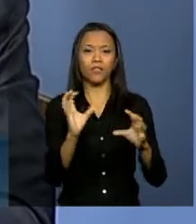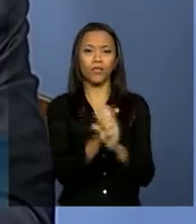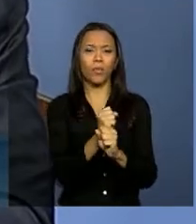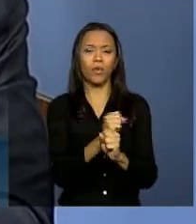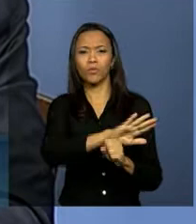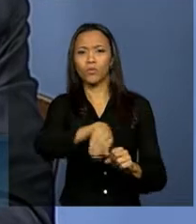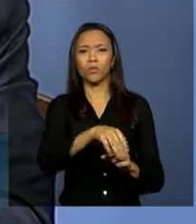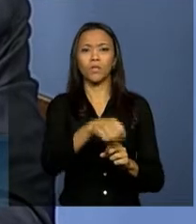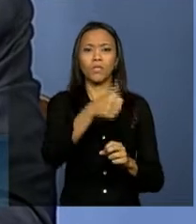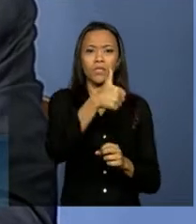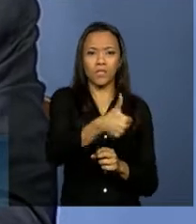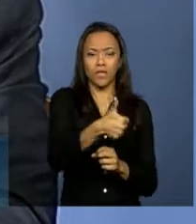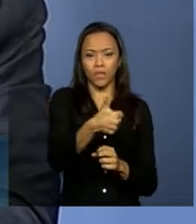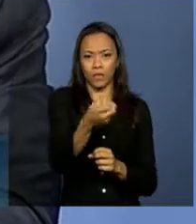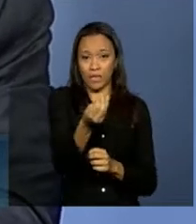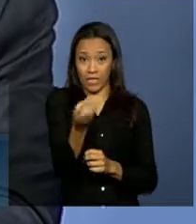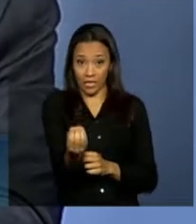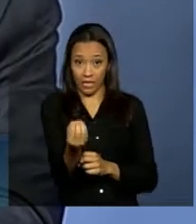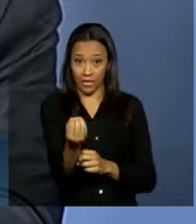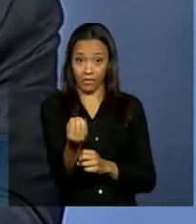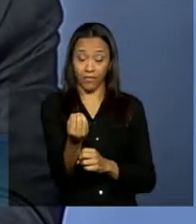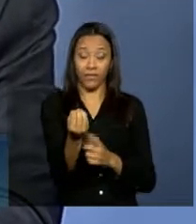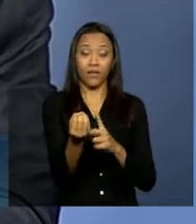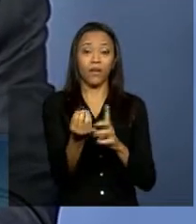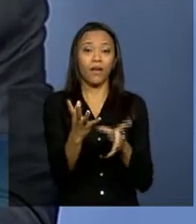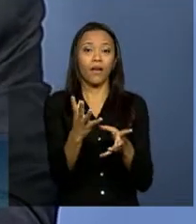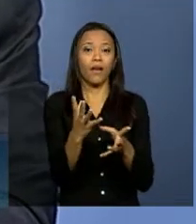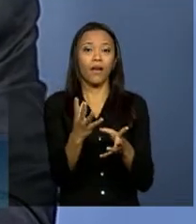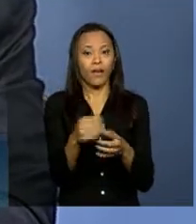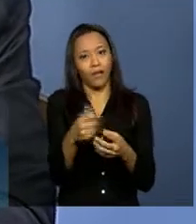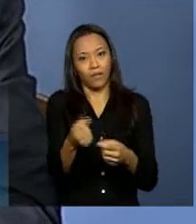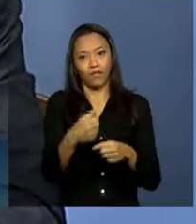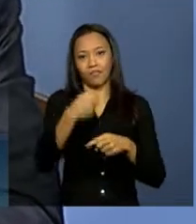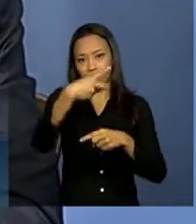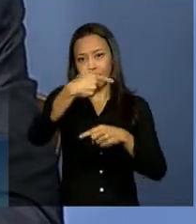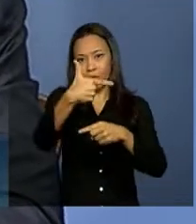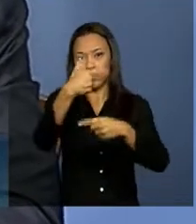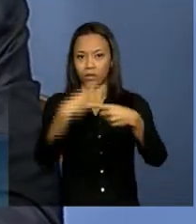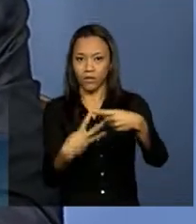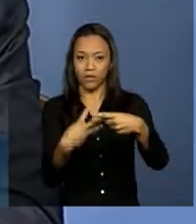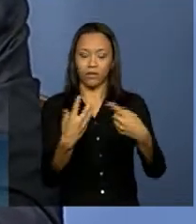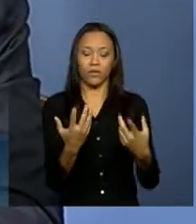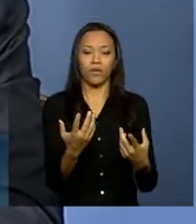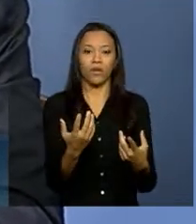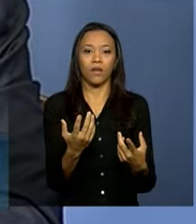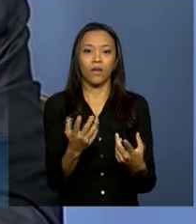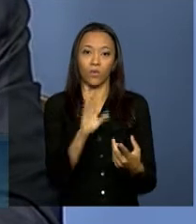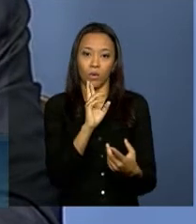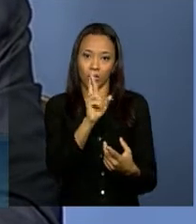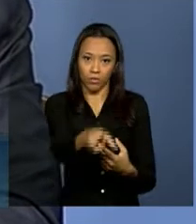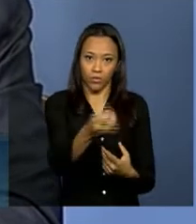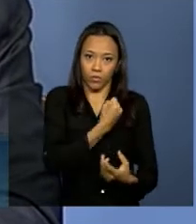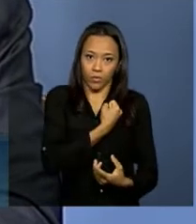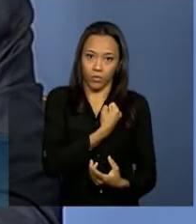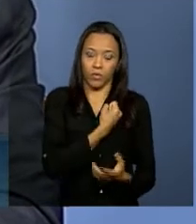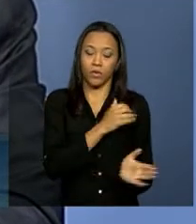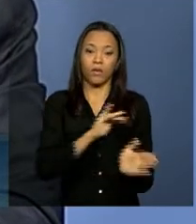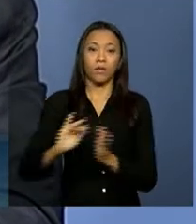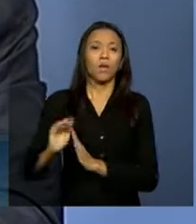Dividir por três, multiplicar por dois. Então, esse número é isso. Com relação a